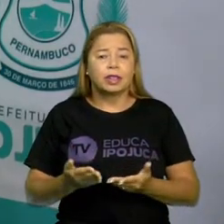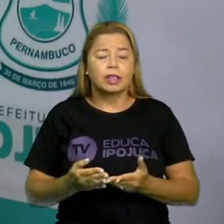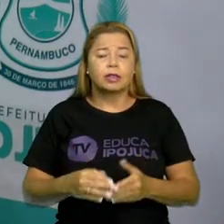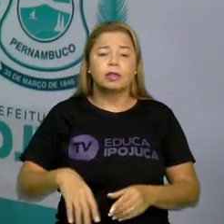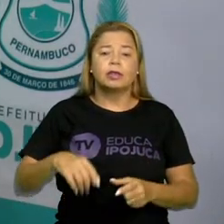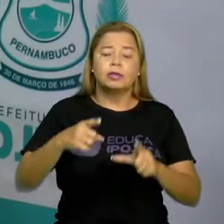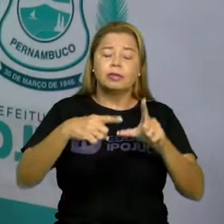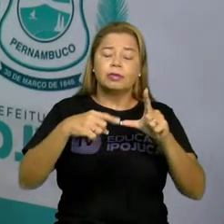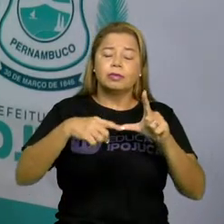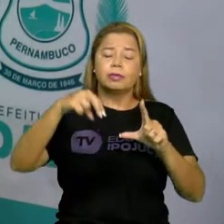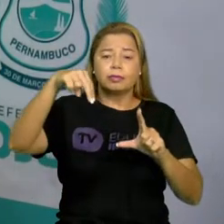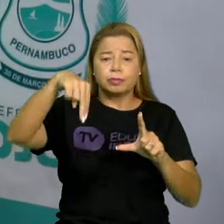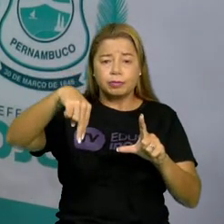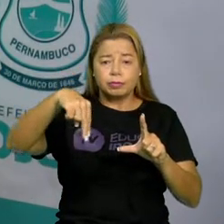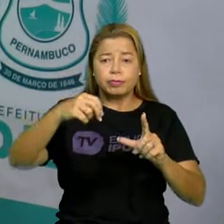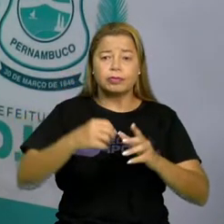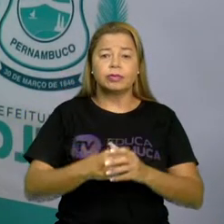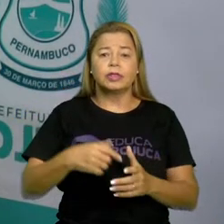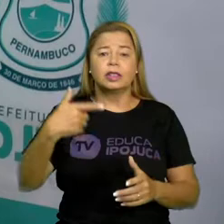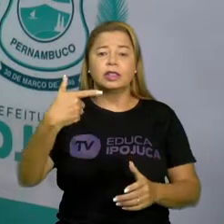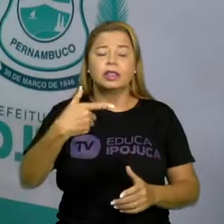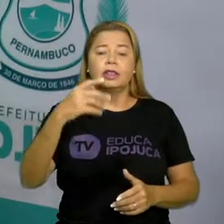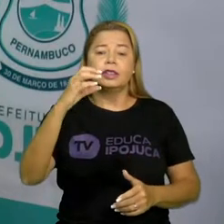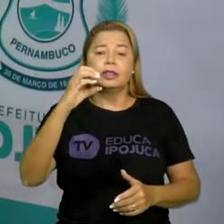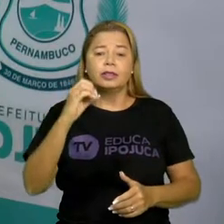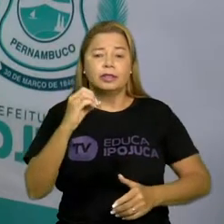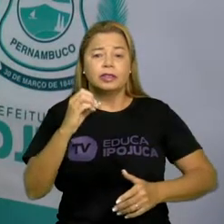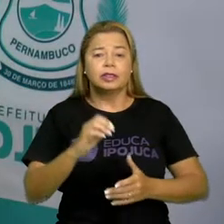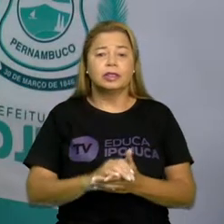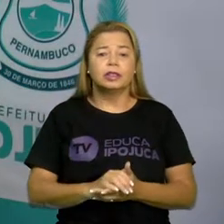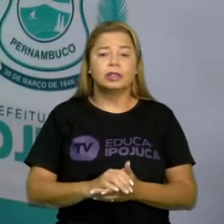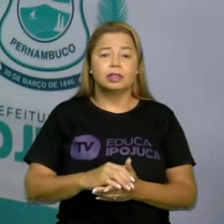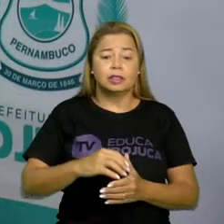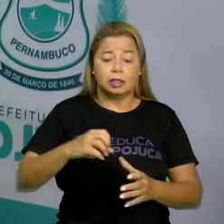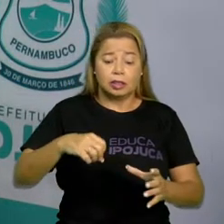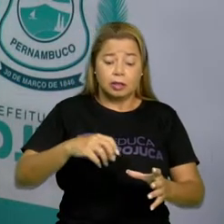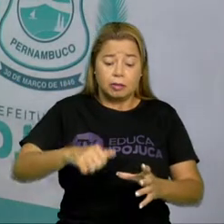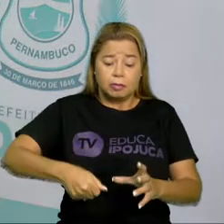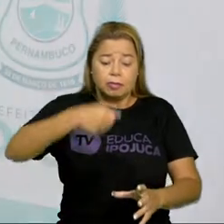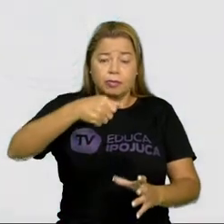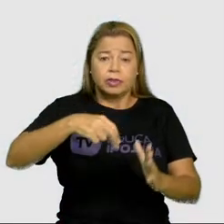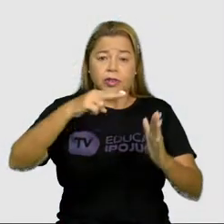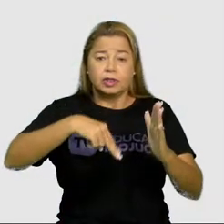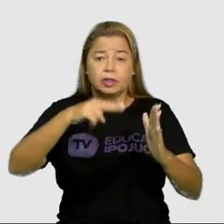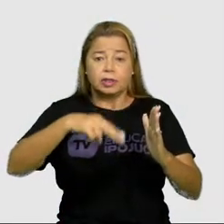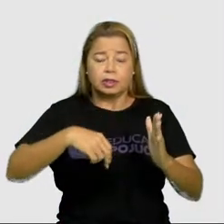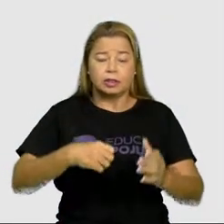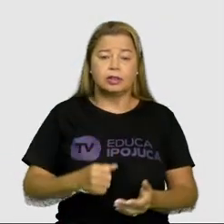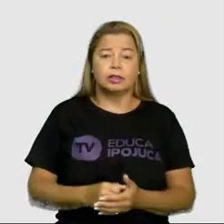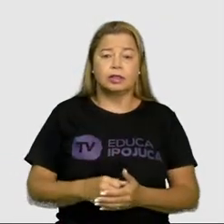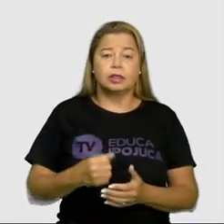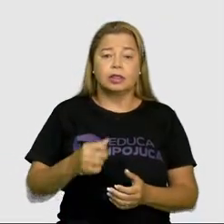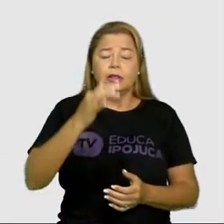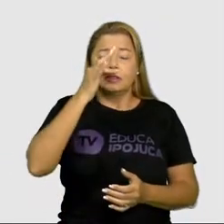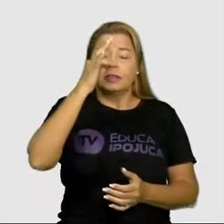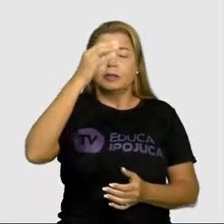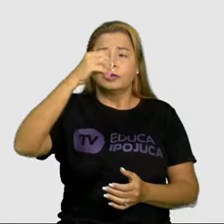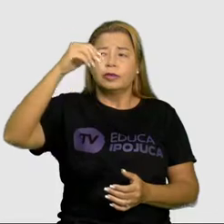sílabas. 20. Tinta. Canta. Pólen.